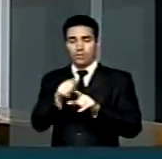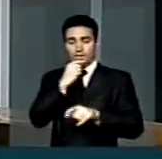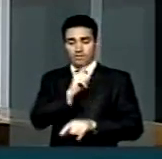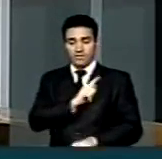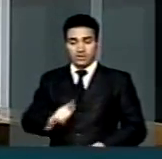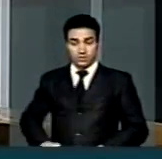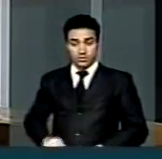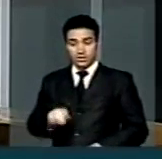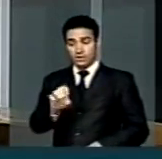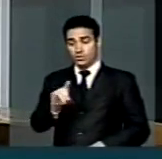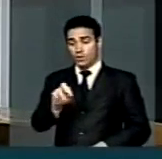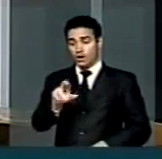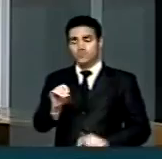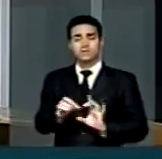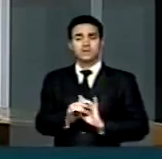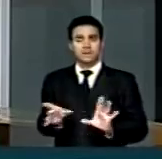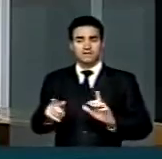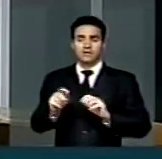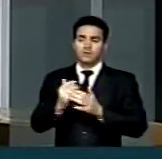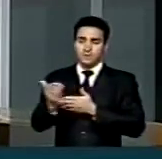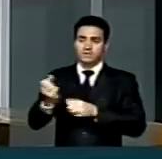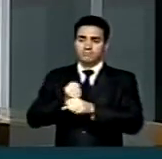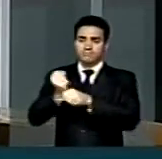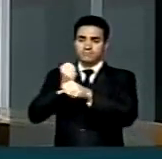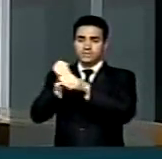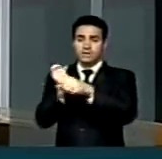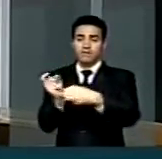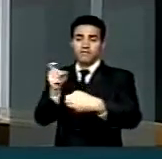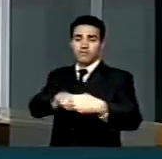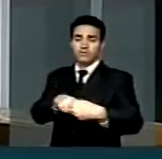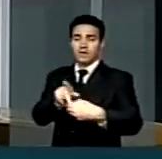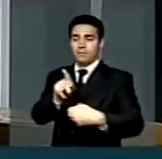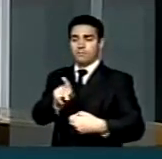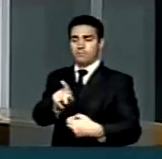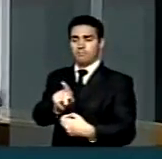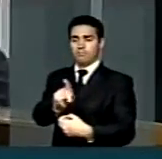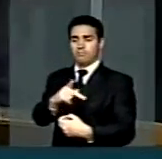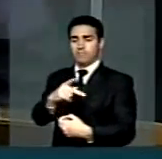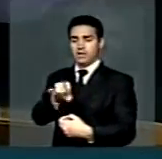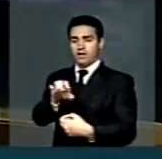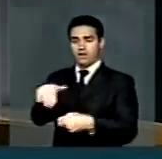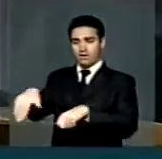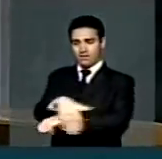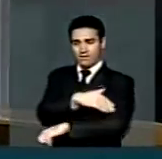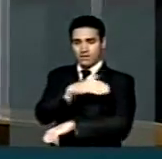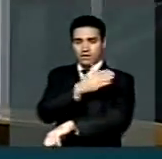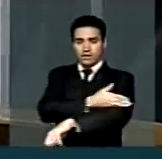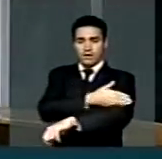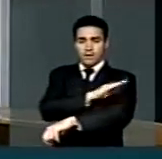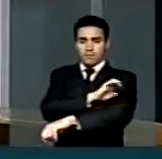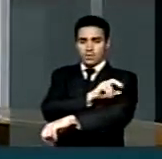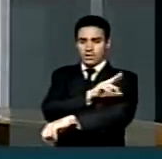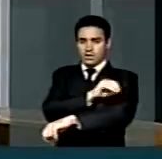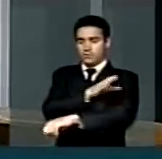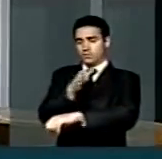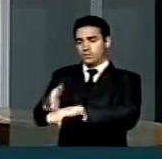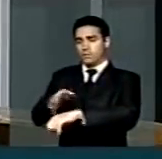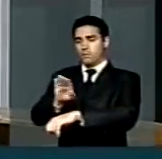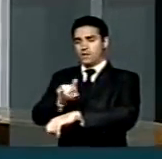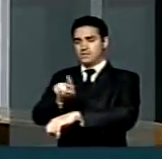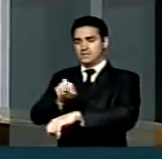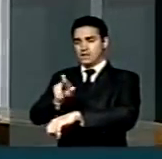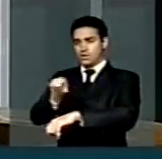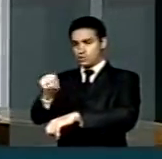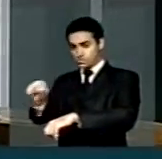autorizou o início das obras da recuperação da PS 103 de Bonito a Bezeus. Queremos parabenizar o